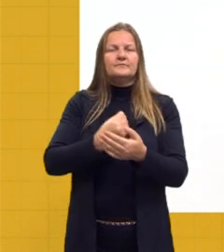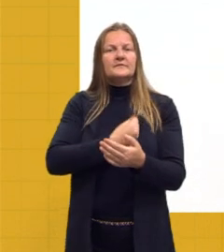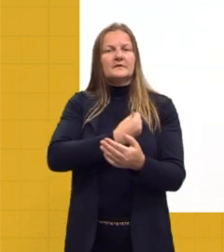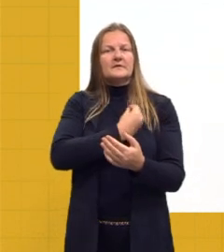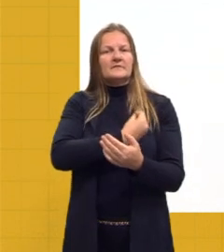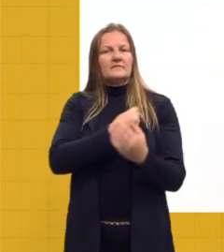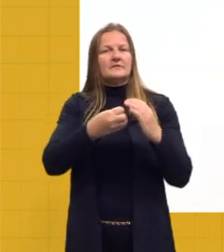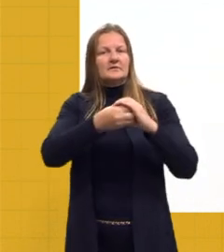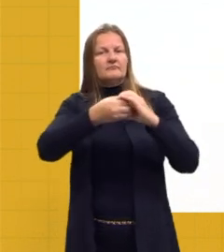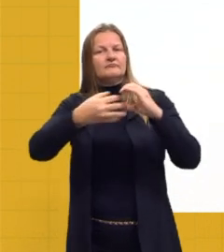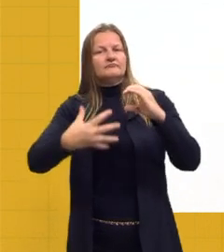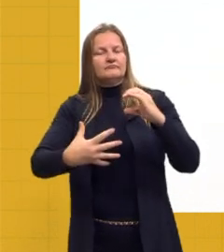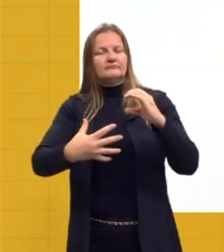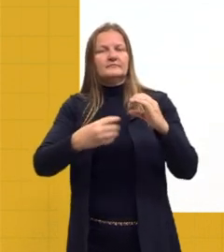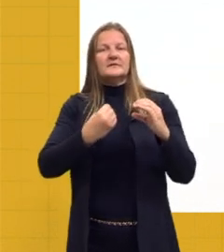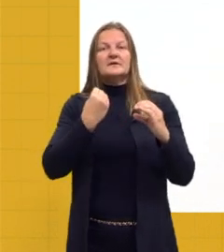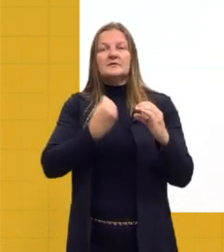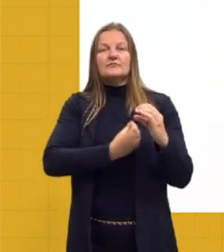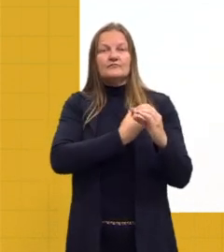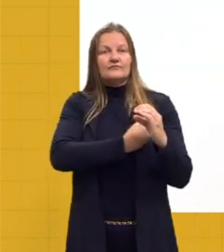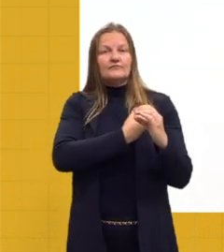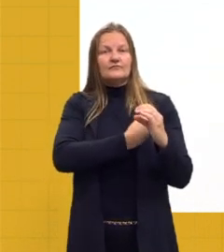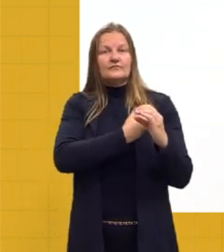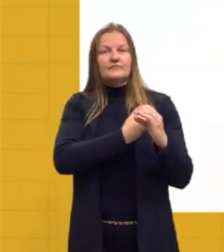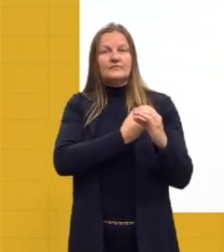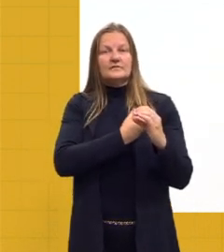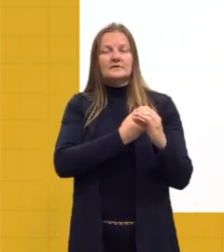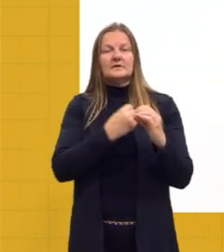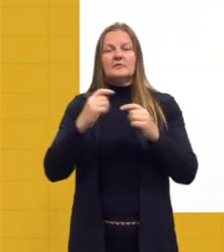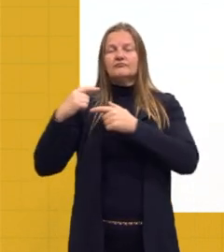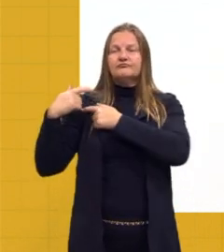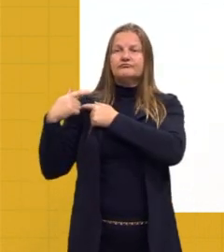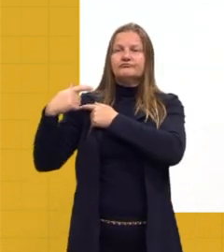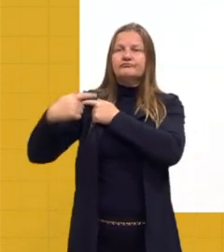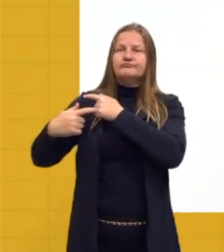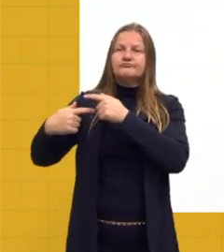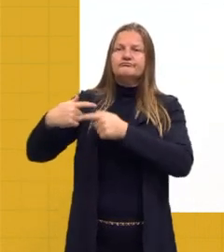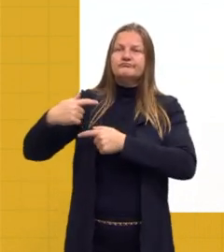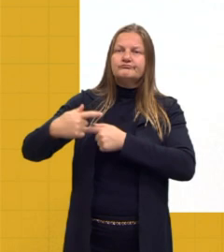características, o que, gente? Hereditárias.